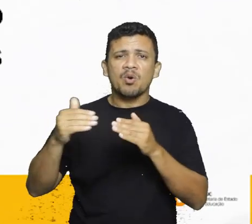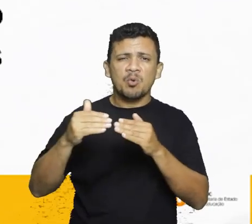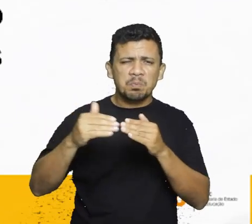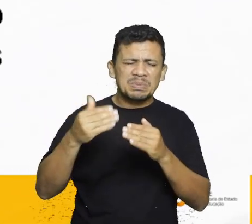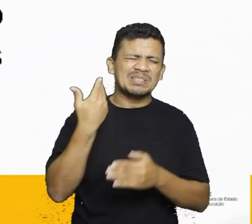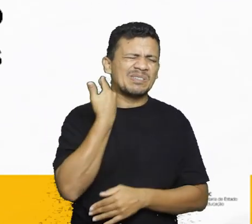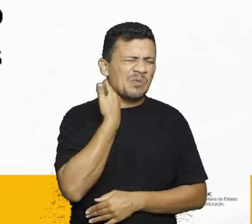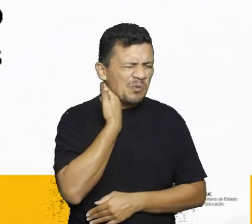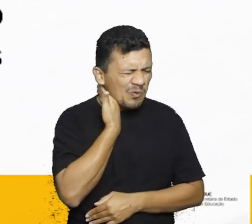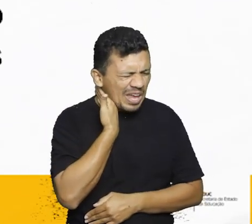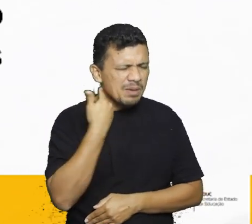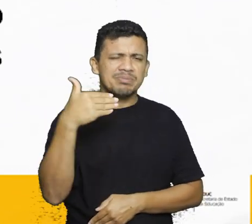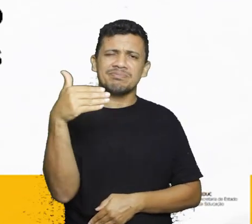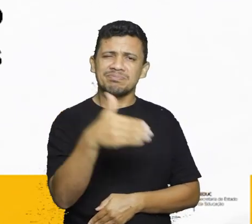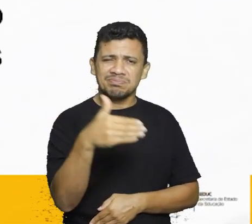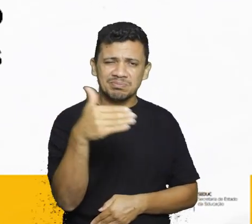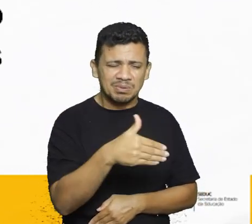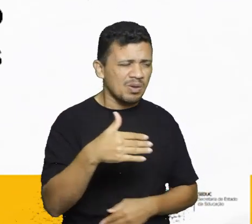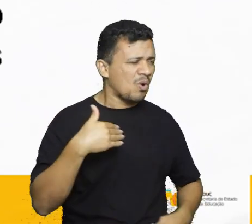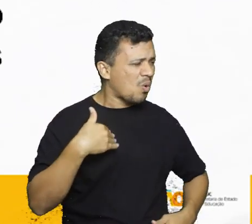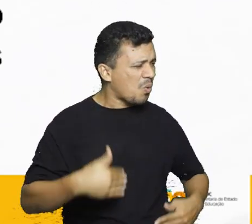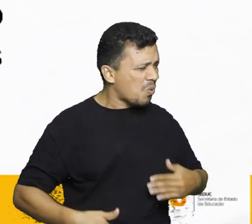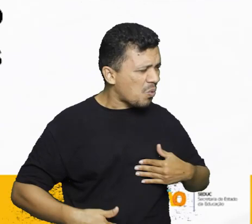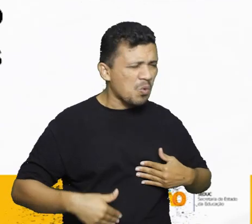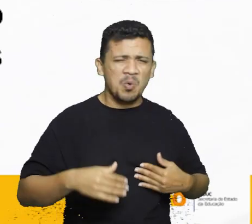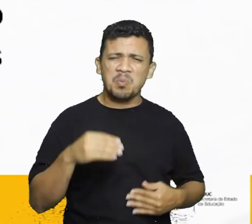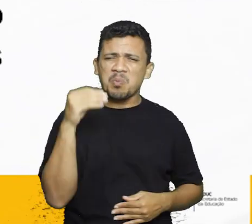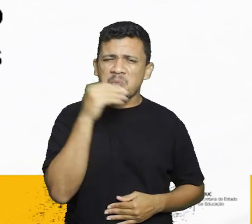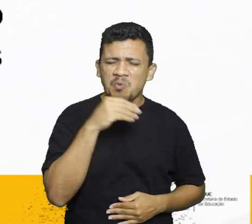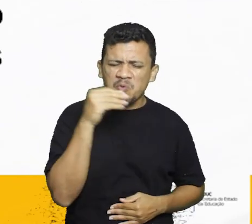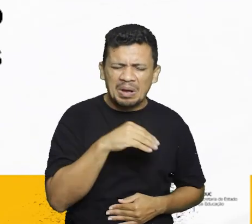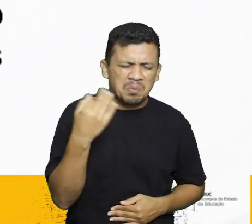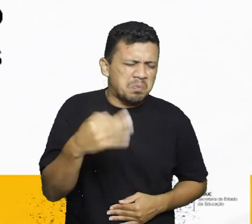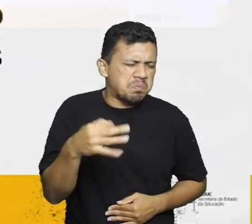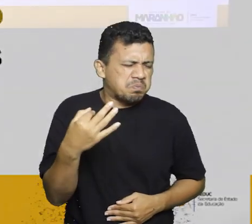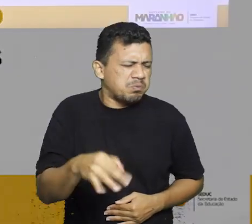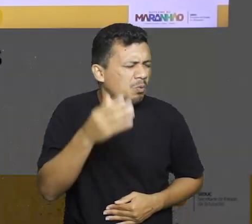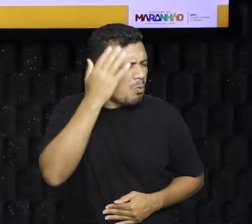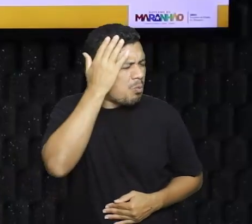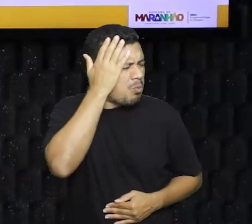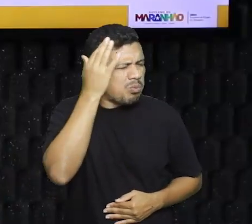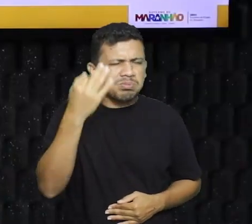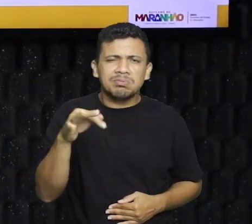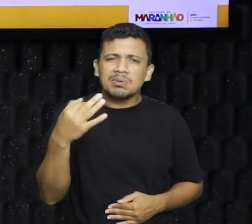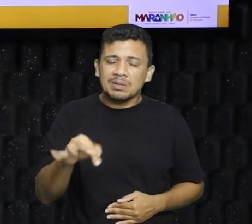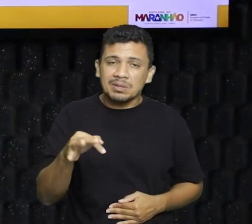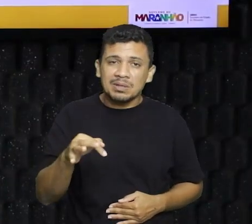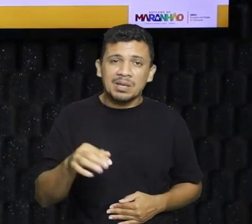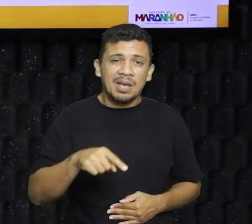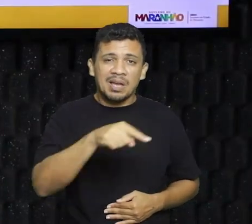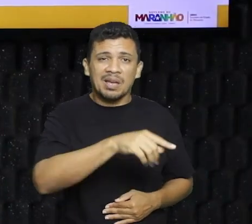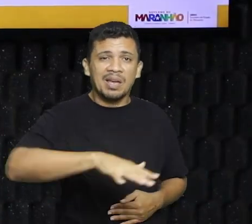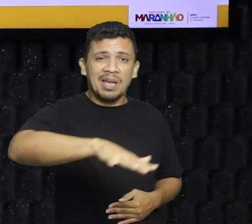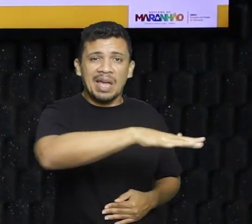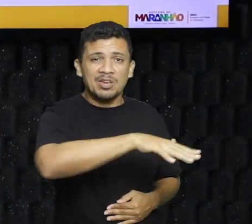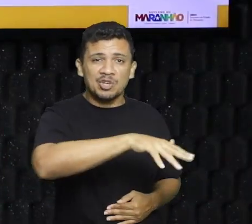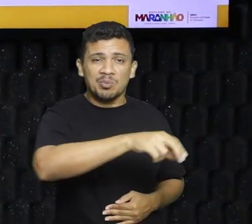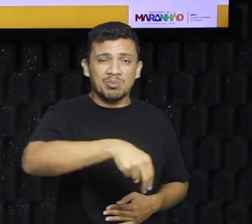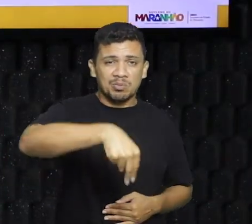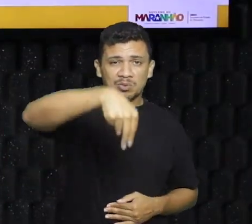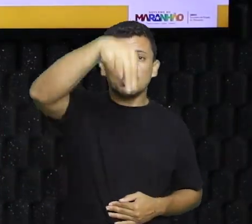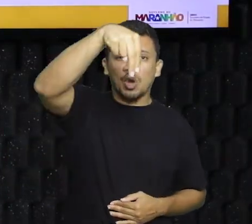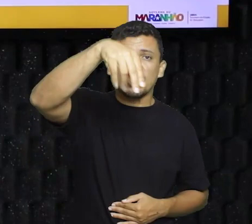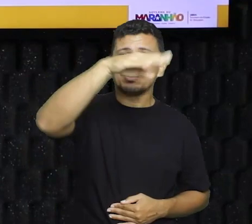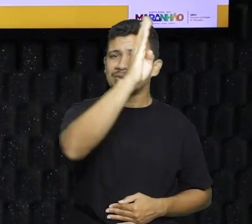Intermitentes que vão estar associadas com fadiga, dor de cabeça e ela é muito prevalente lá na região norte do país,